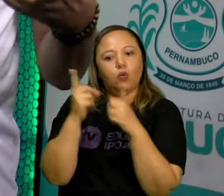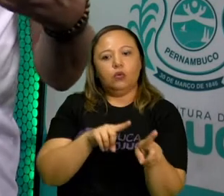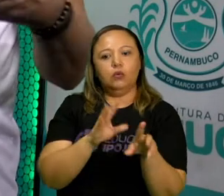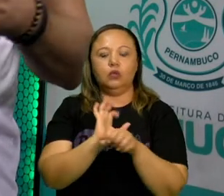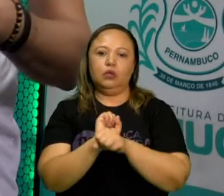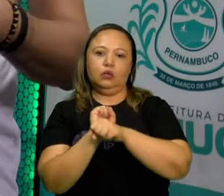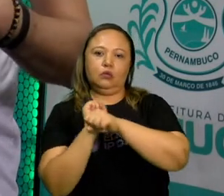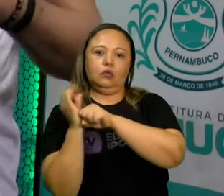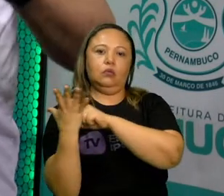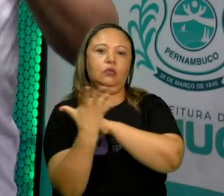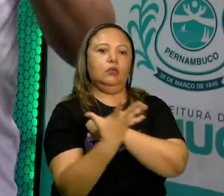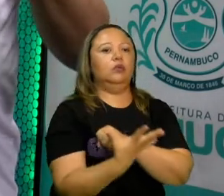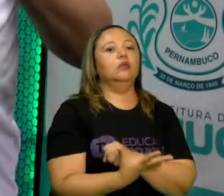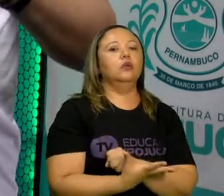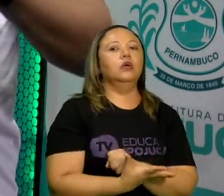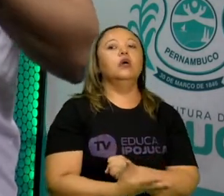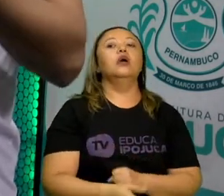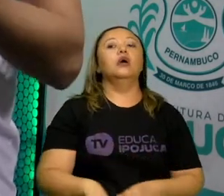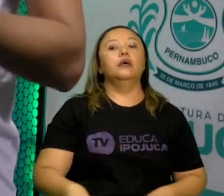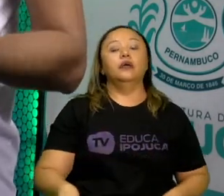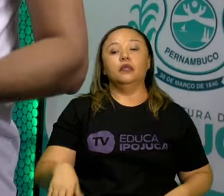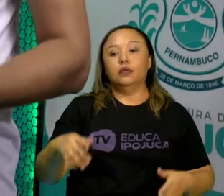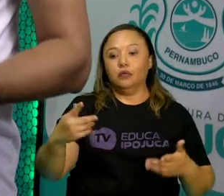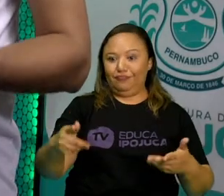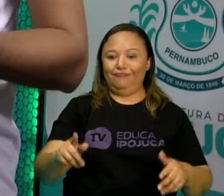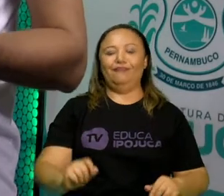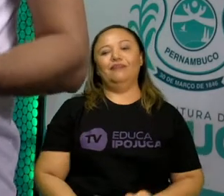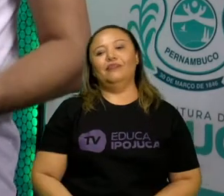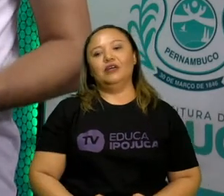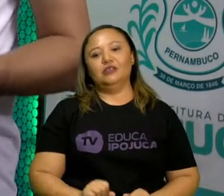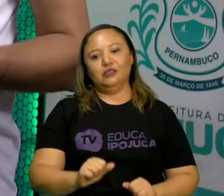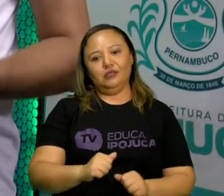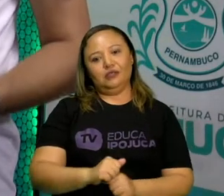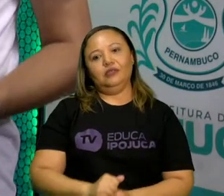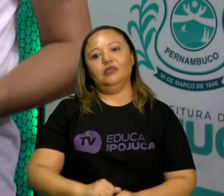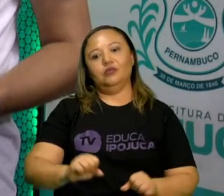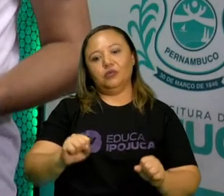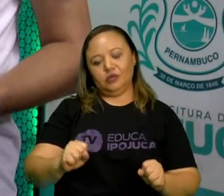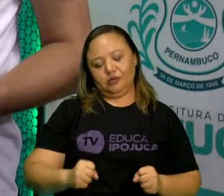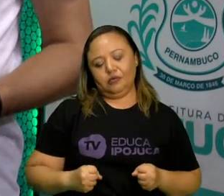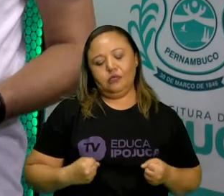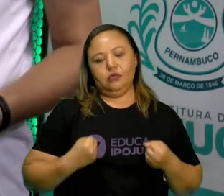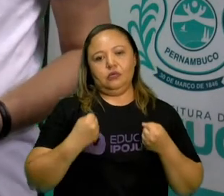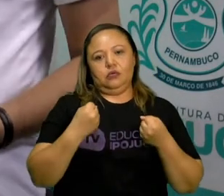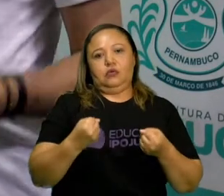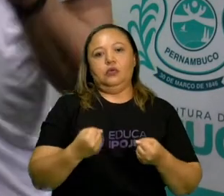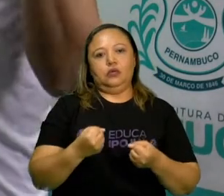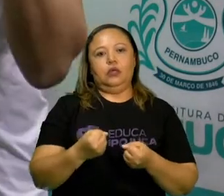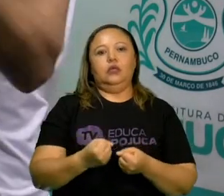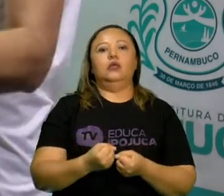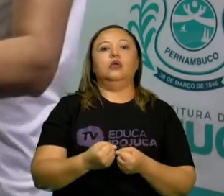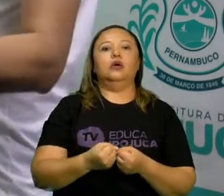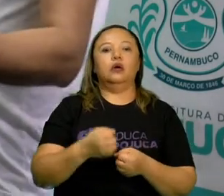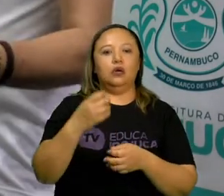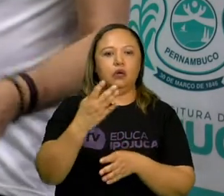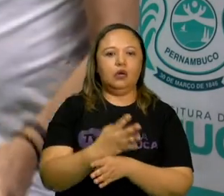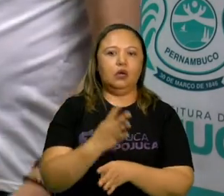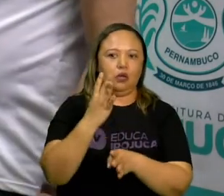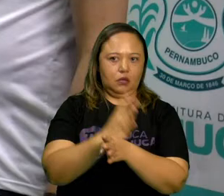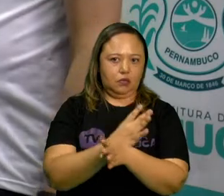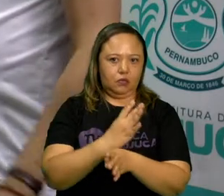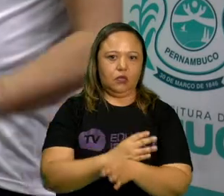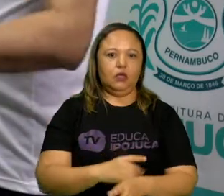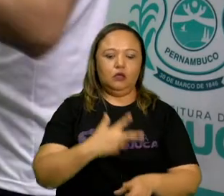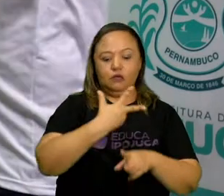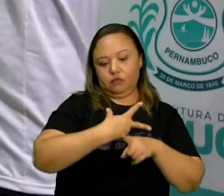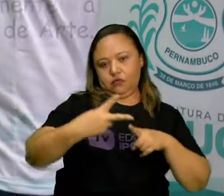só assim a gente consegue, de fato, enfrentar e barrar essa doença. Ok? E o desafio da gente,